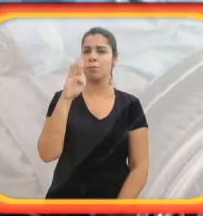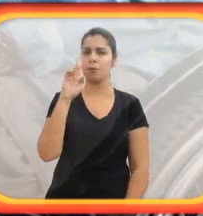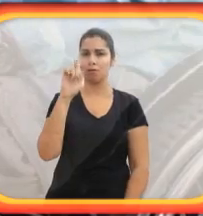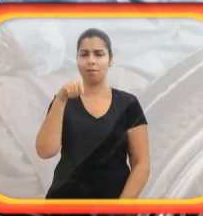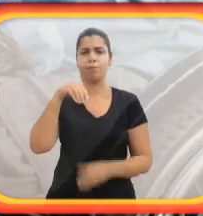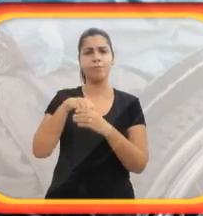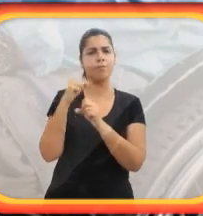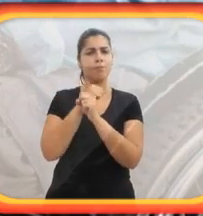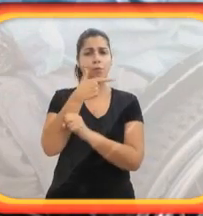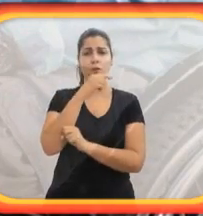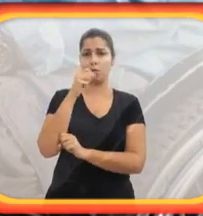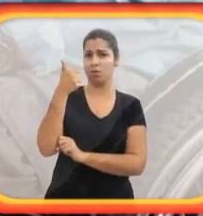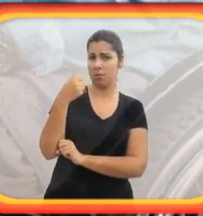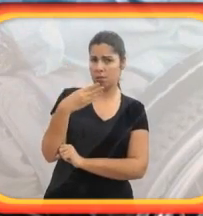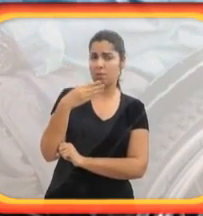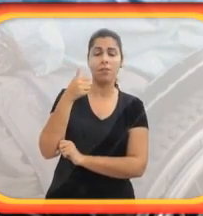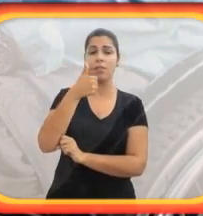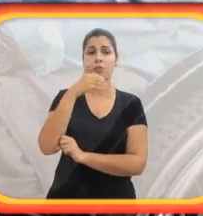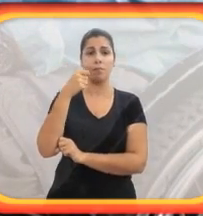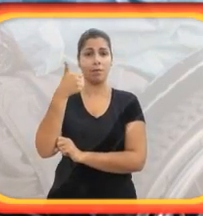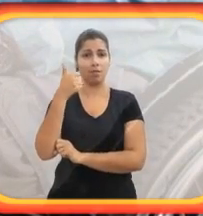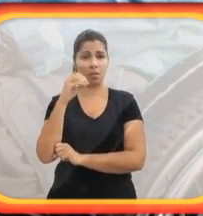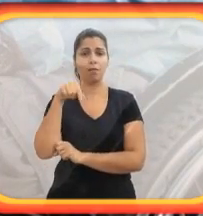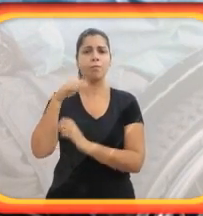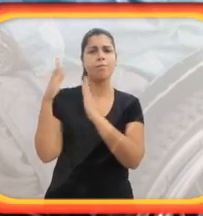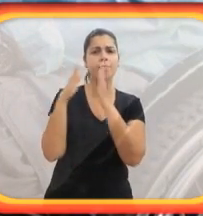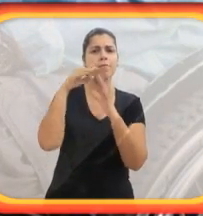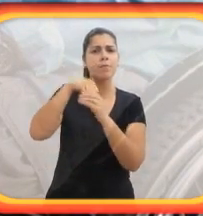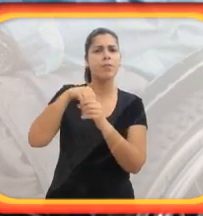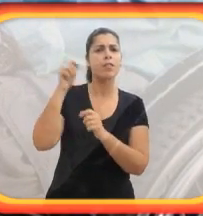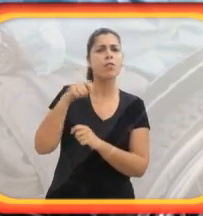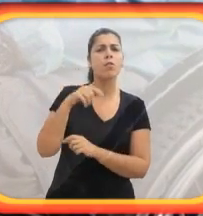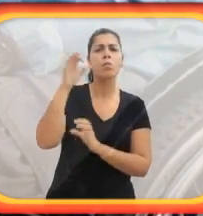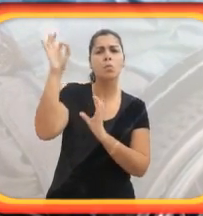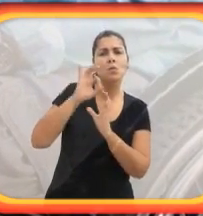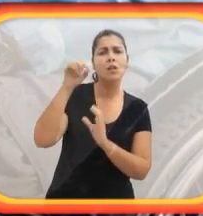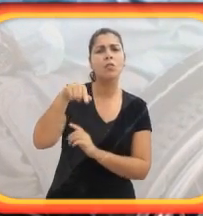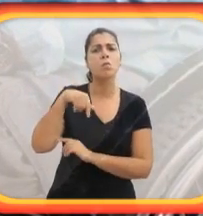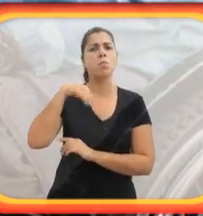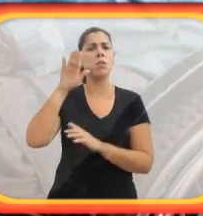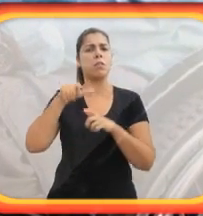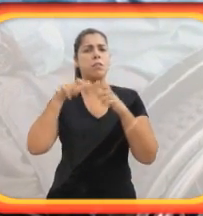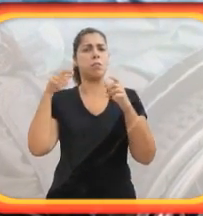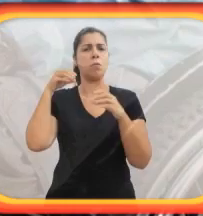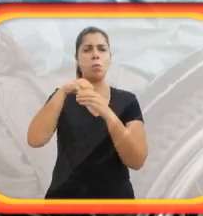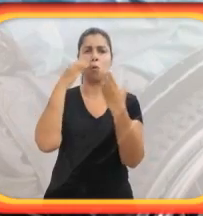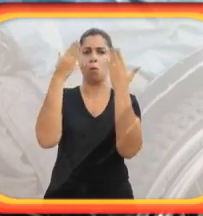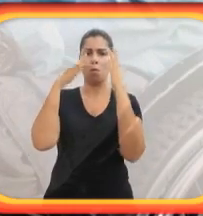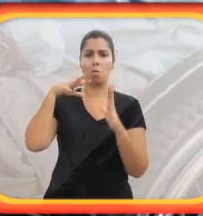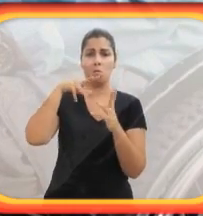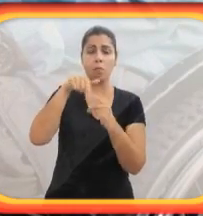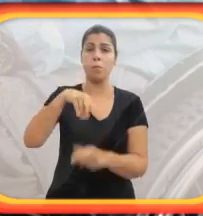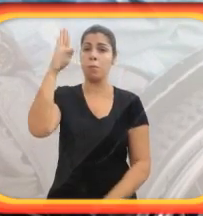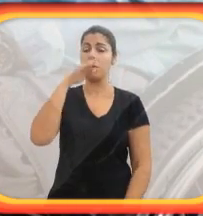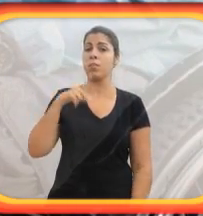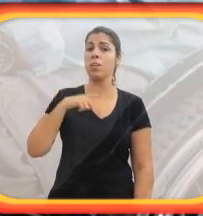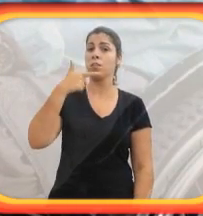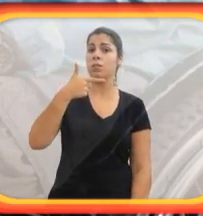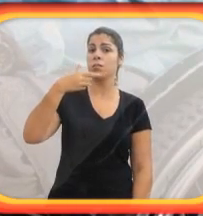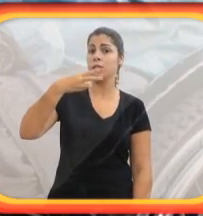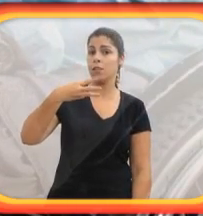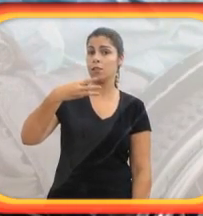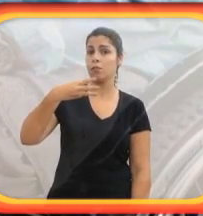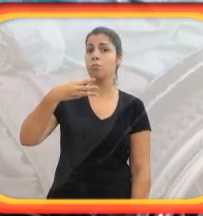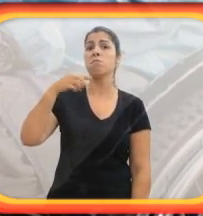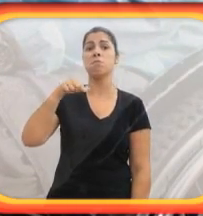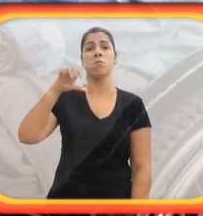mundo. No Brasil, nós usamos os dados do último censo, feito pelo IBGE em 2010. Essa média, ou seja, a